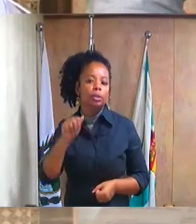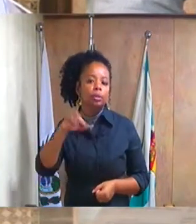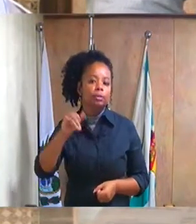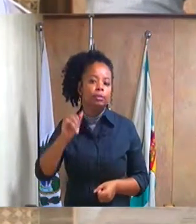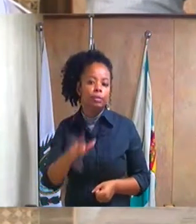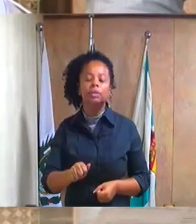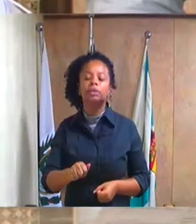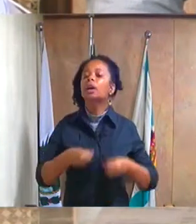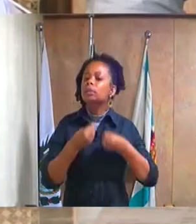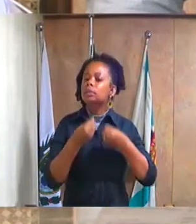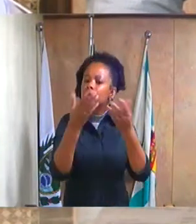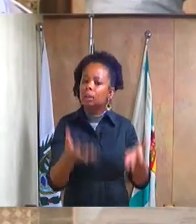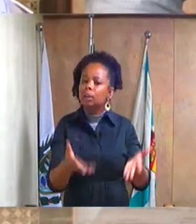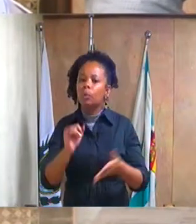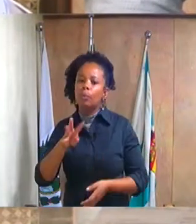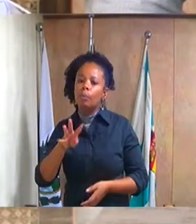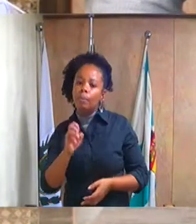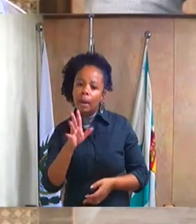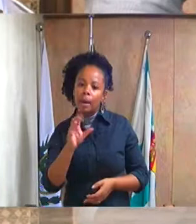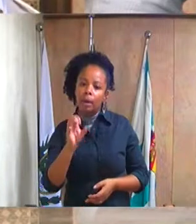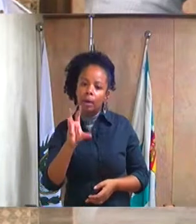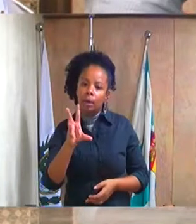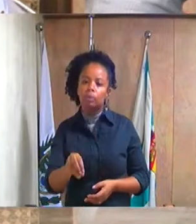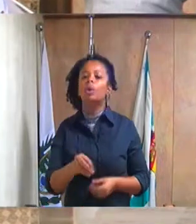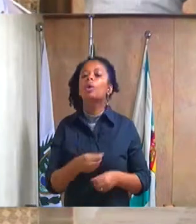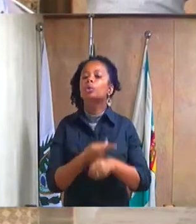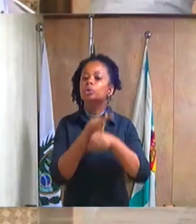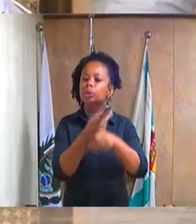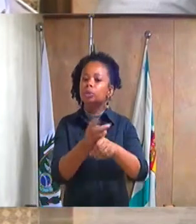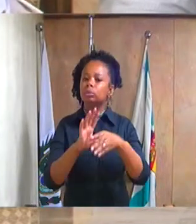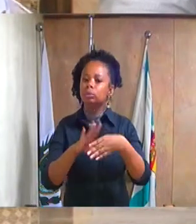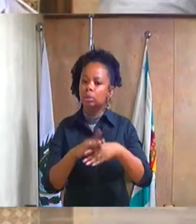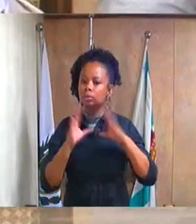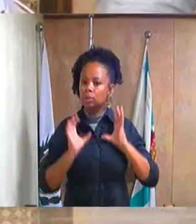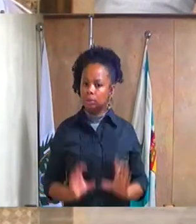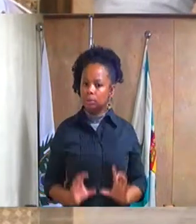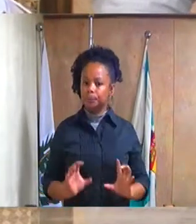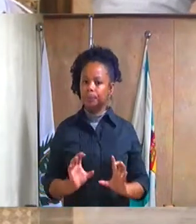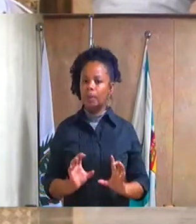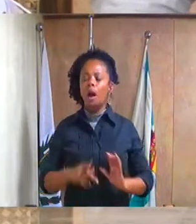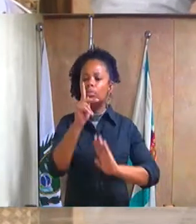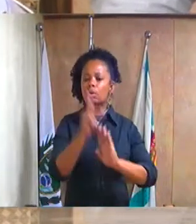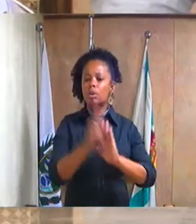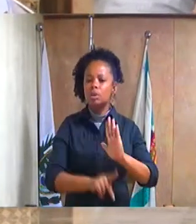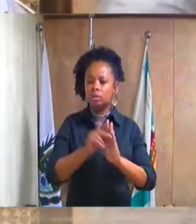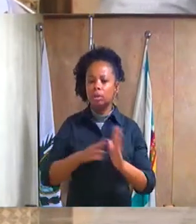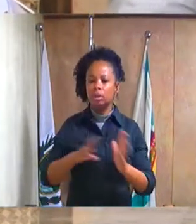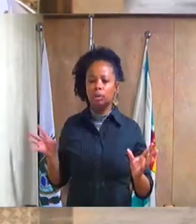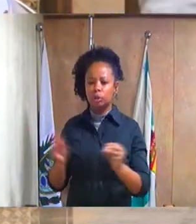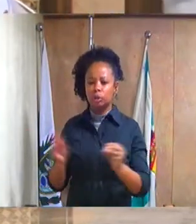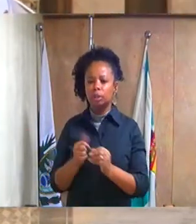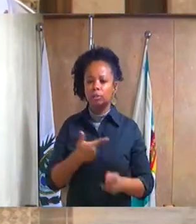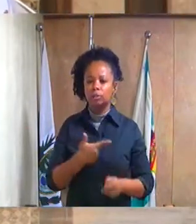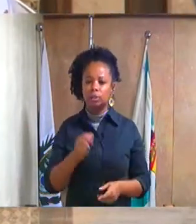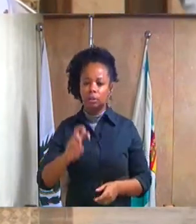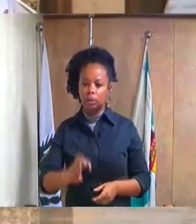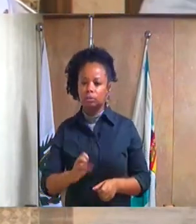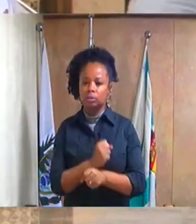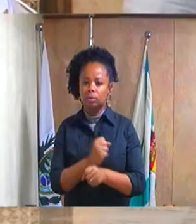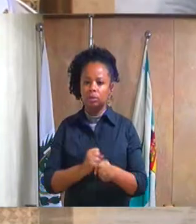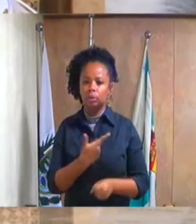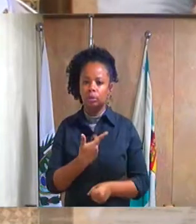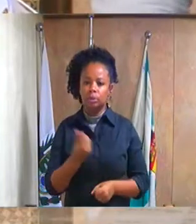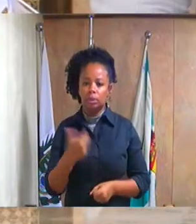ao justiço do doutor Humberto Maciel Nobre, o título de cidadania Duque Caxiense. Projeto de resolução 125, barra 2019, da